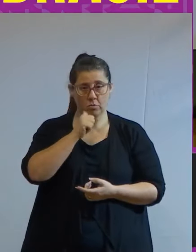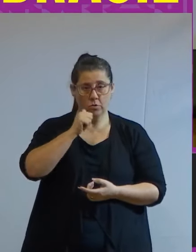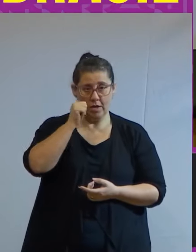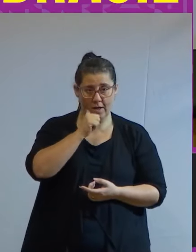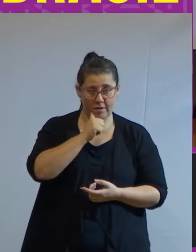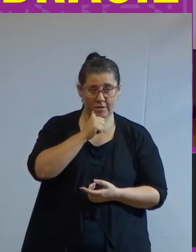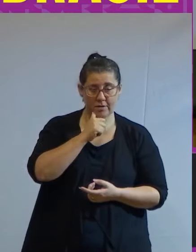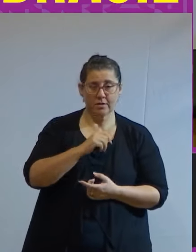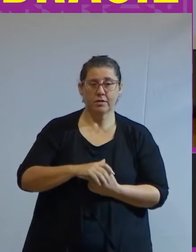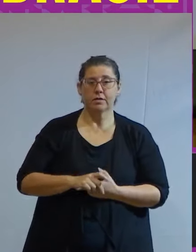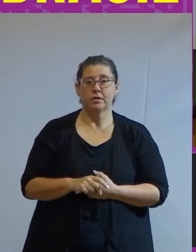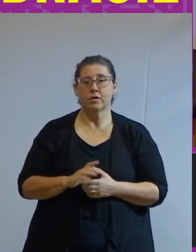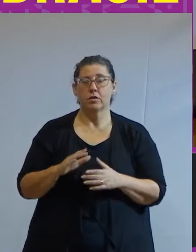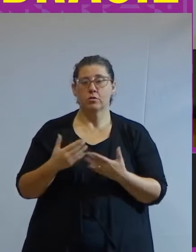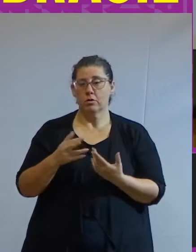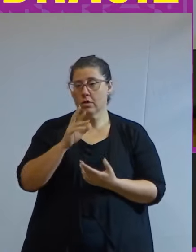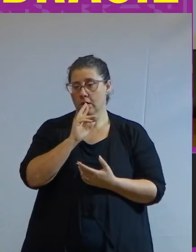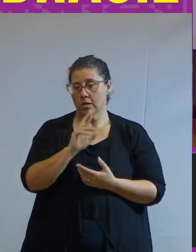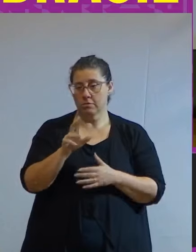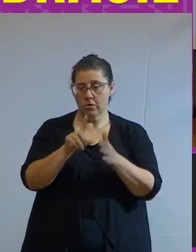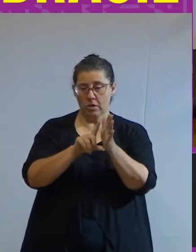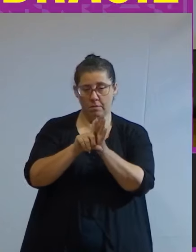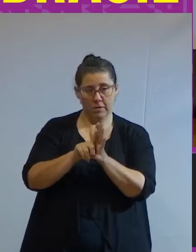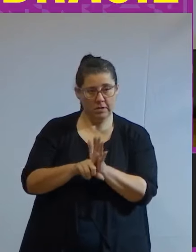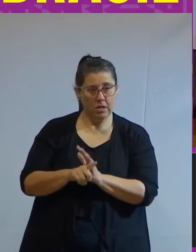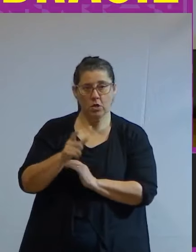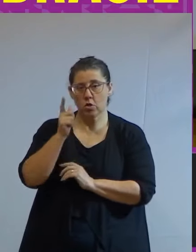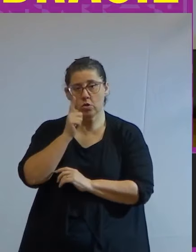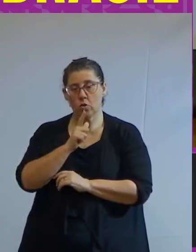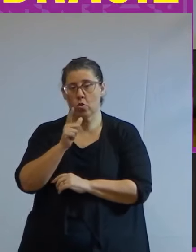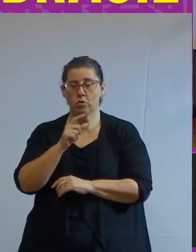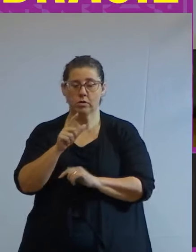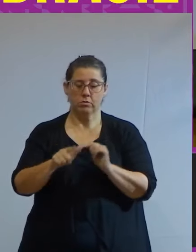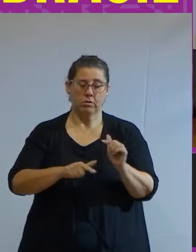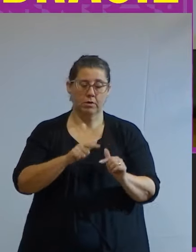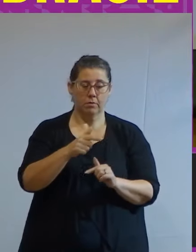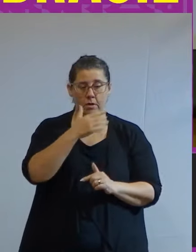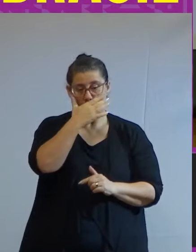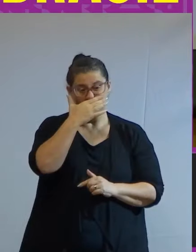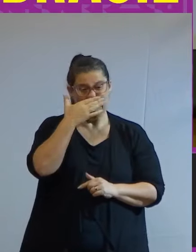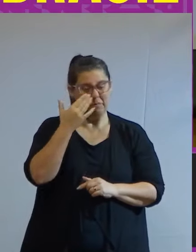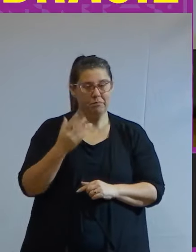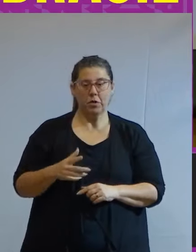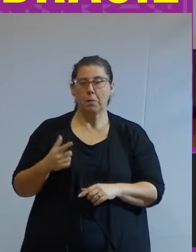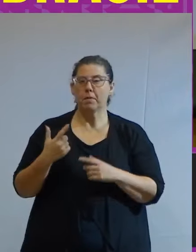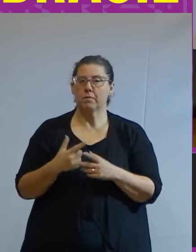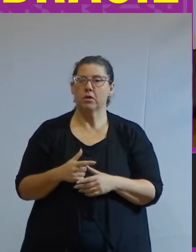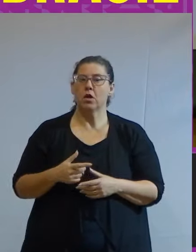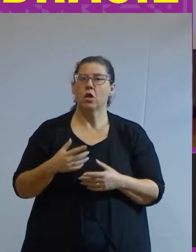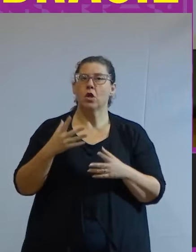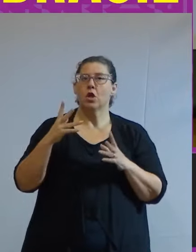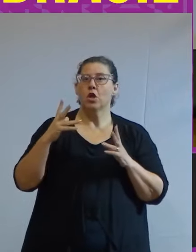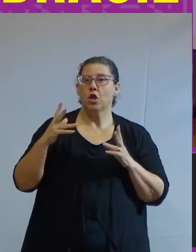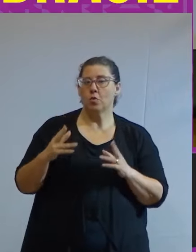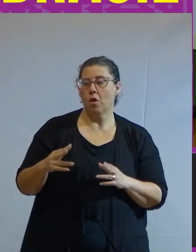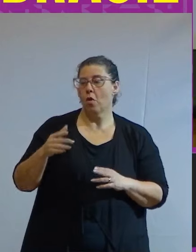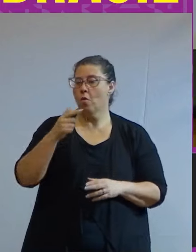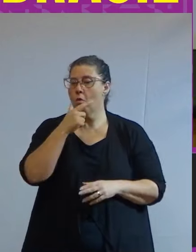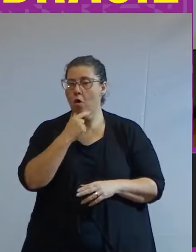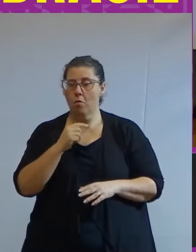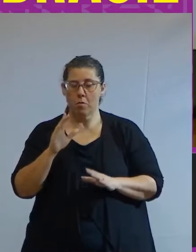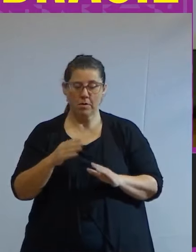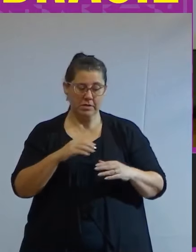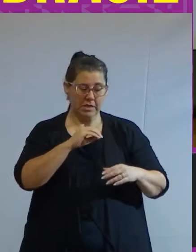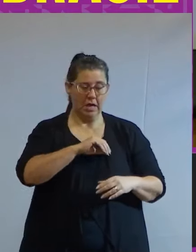trazer esse dado quando elas responderam a pesquisa se elas não conseguem um emprego mesmo realizando a mesma função ganham 40% a menos do que um